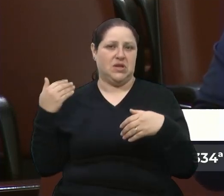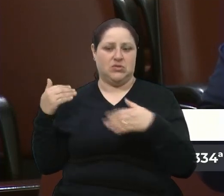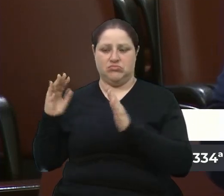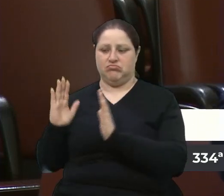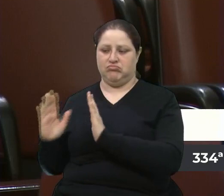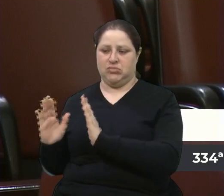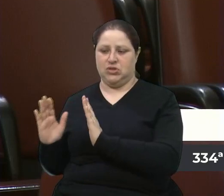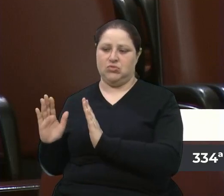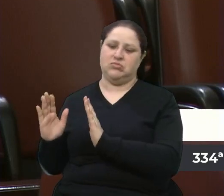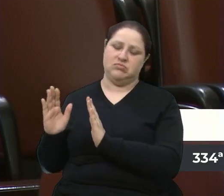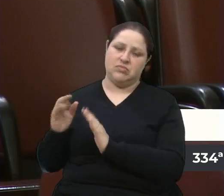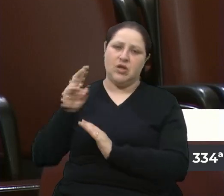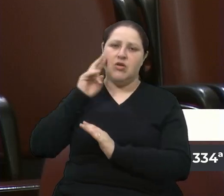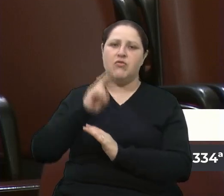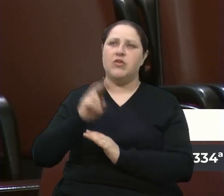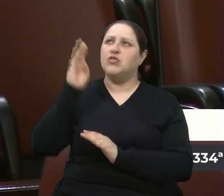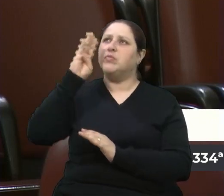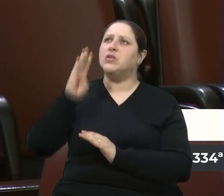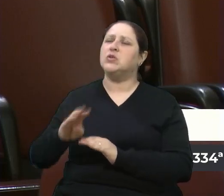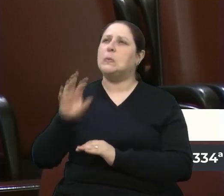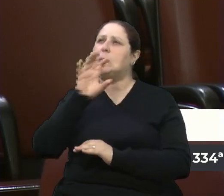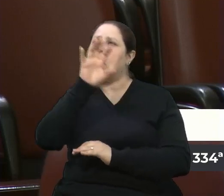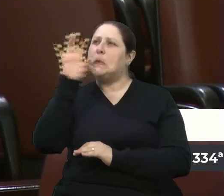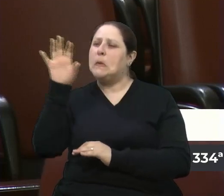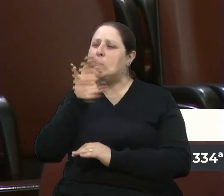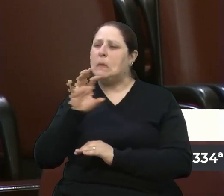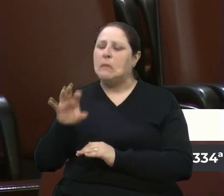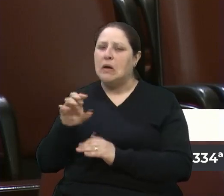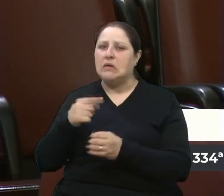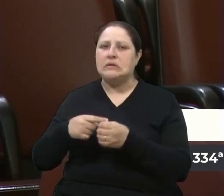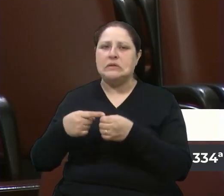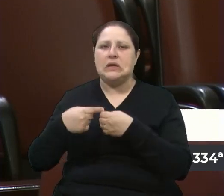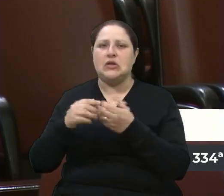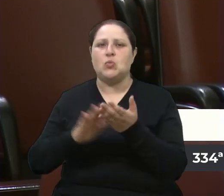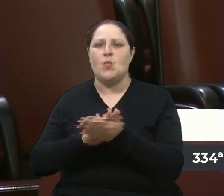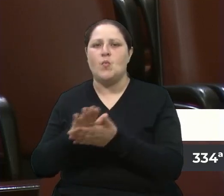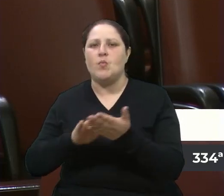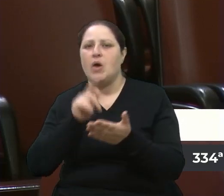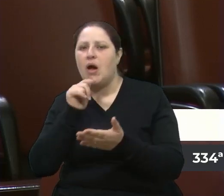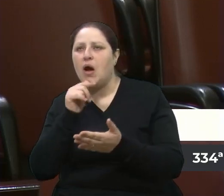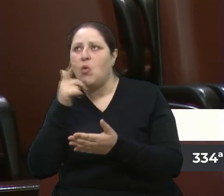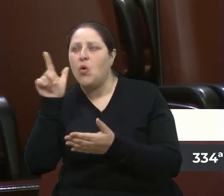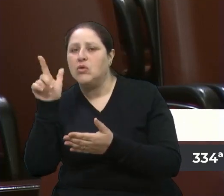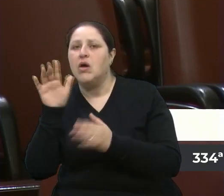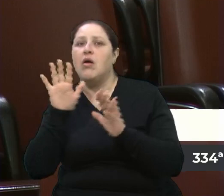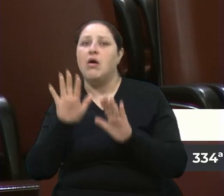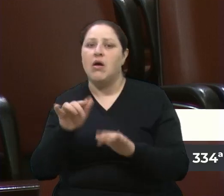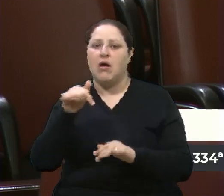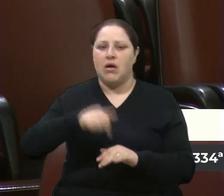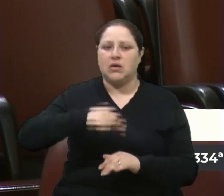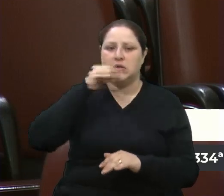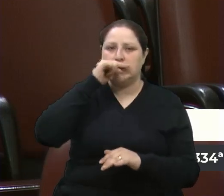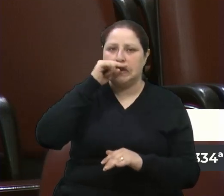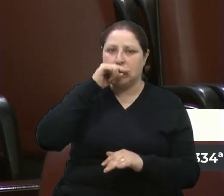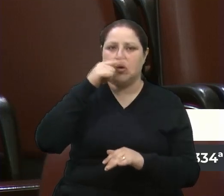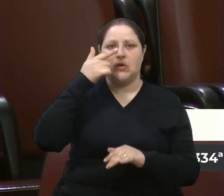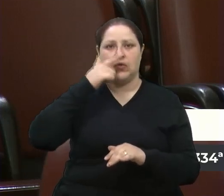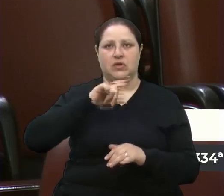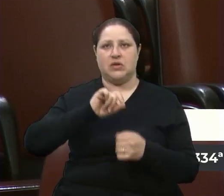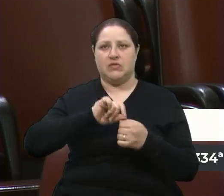muitas cidades do Brasil que não têm água, foi através da gestão do Sartori, que nós tivemos uma recas